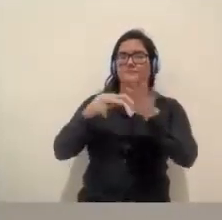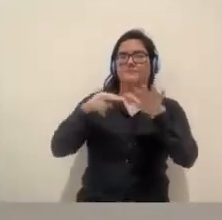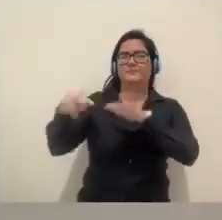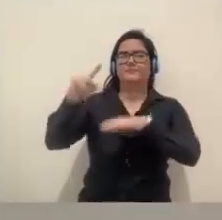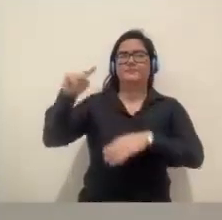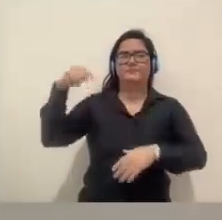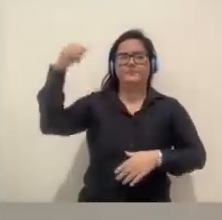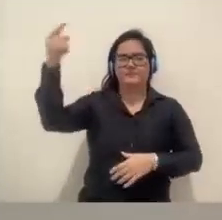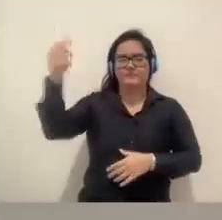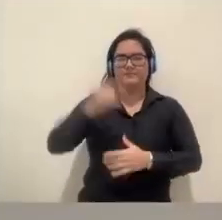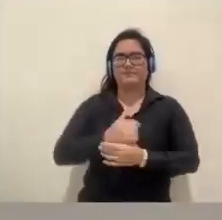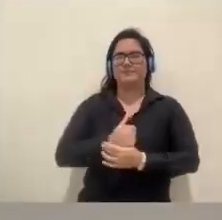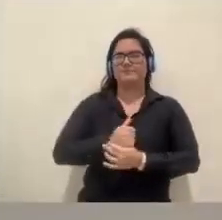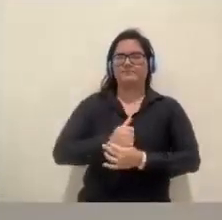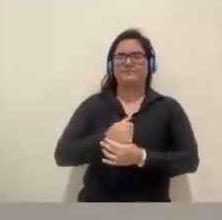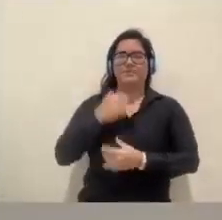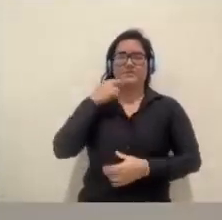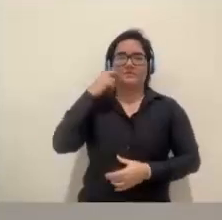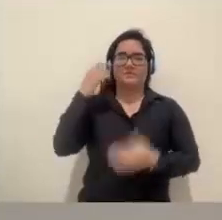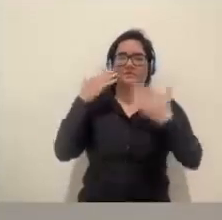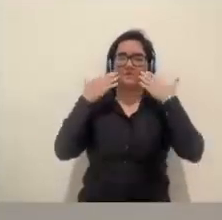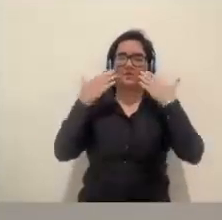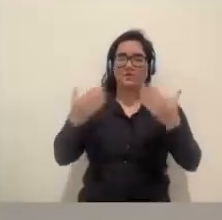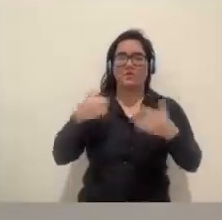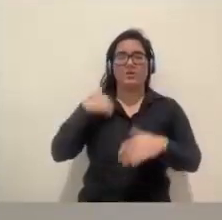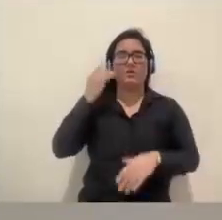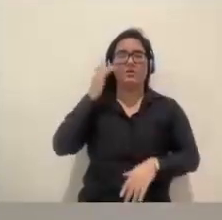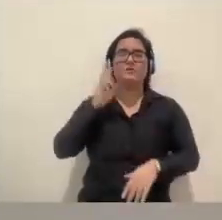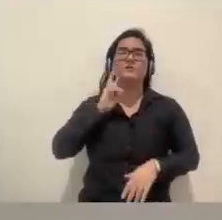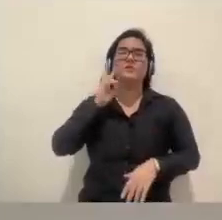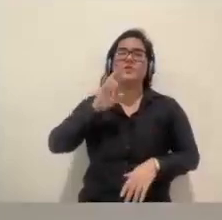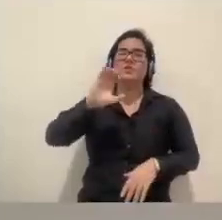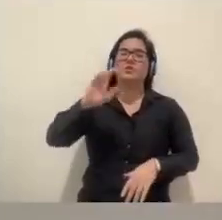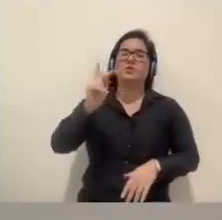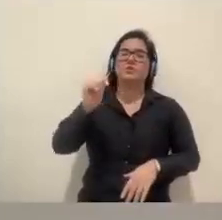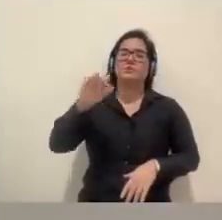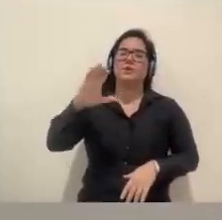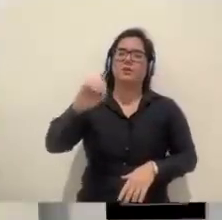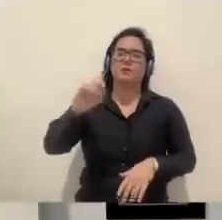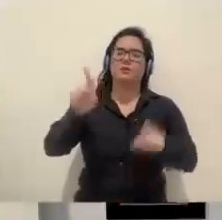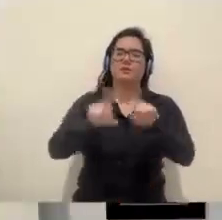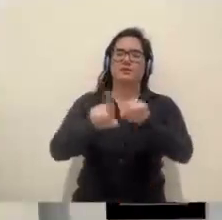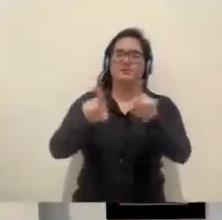Está uma vergonha. Acho que o vereador Chapecó e o vereador Zezé já falaram sobre esse assunto. Obrigada. Obrigada.